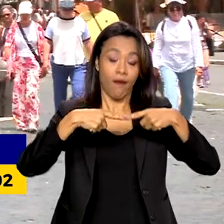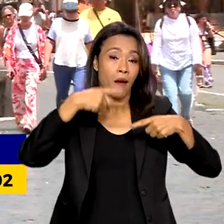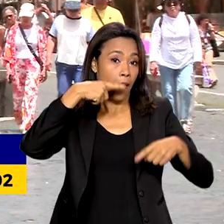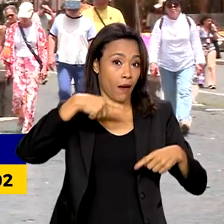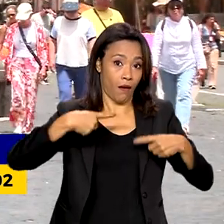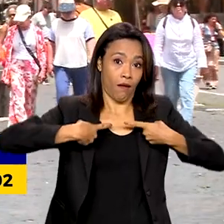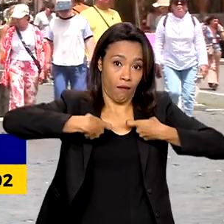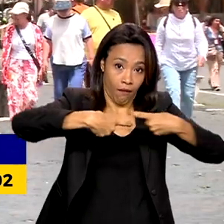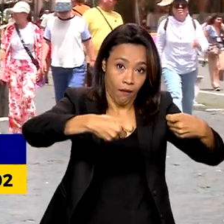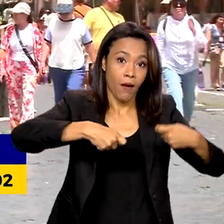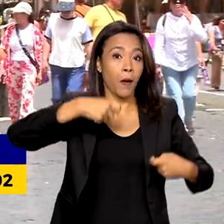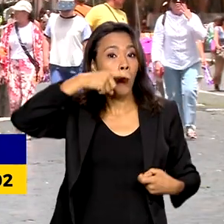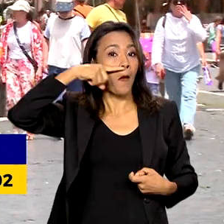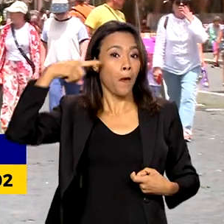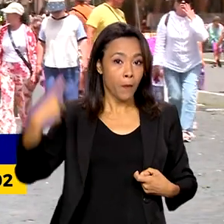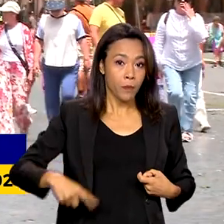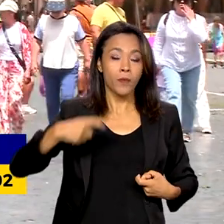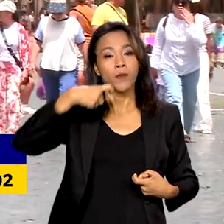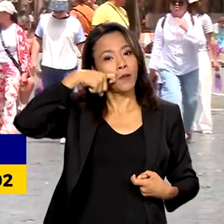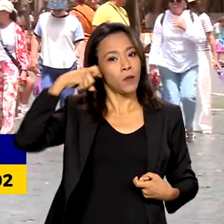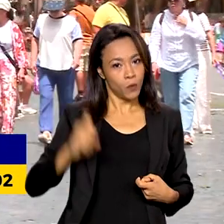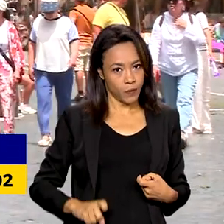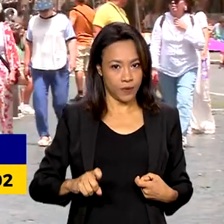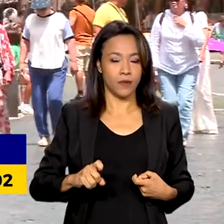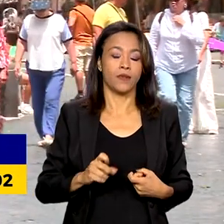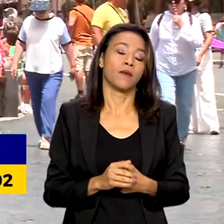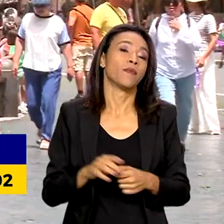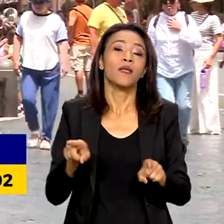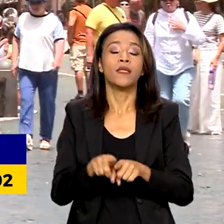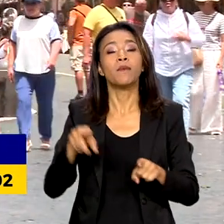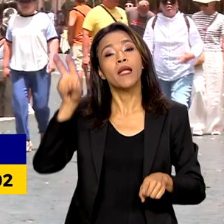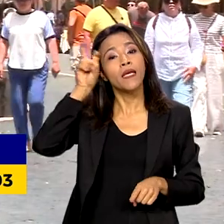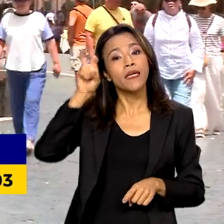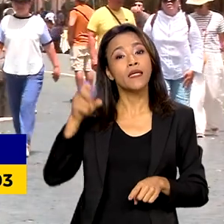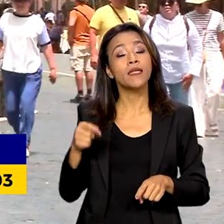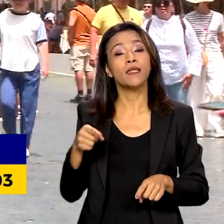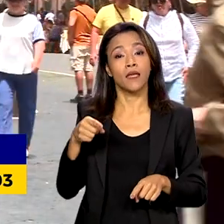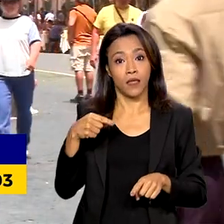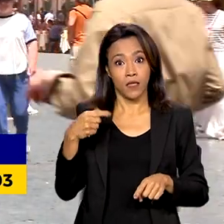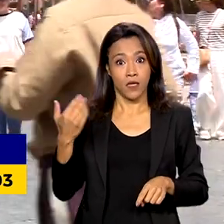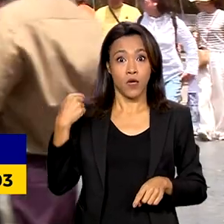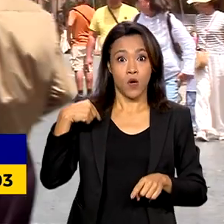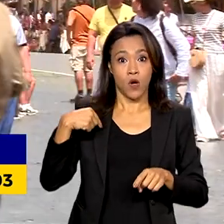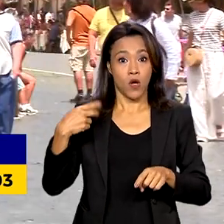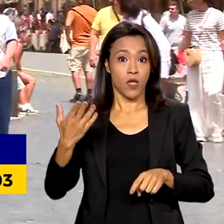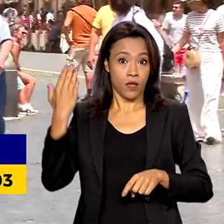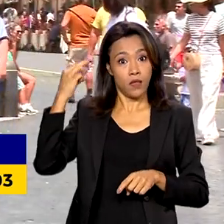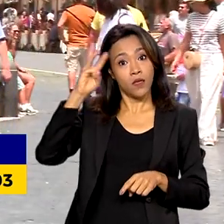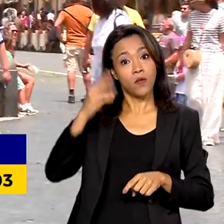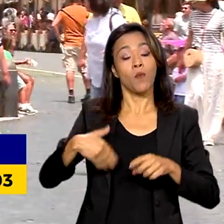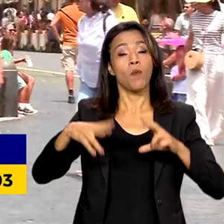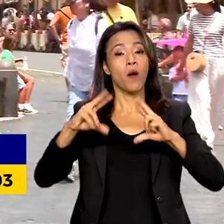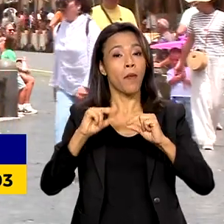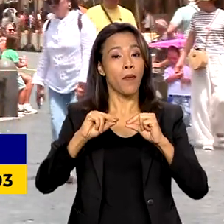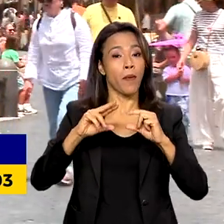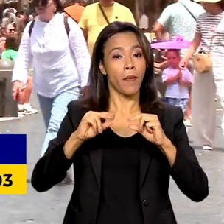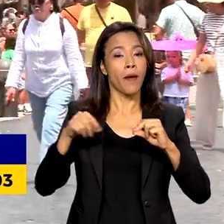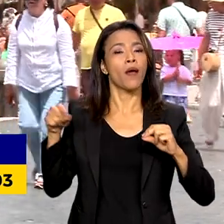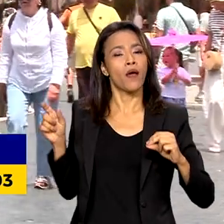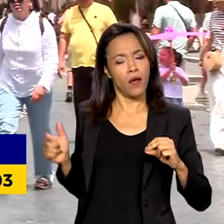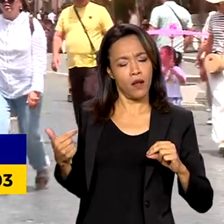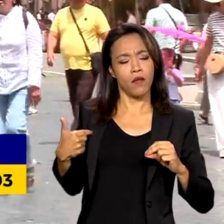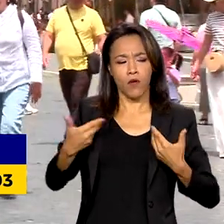a Ucrânia. E, na segunda-feira, em uma conversa com o jornalista Marcos Uchoa, o presidente Lula disse também que pretende